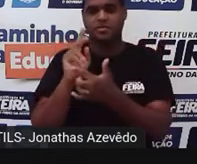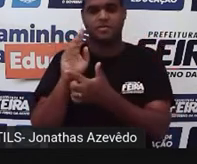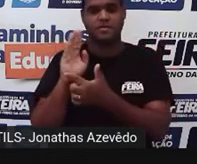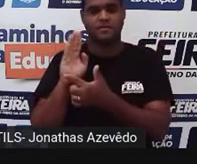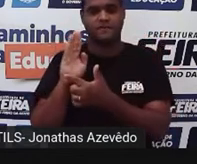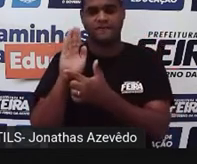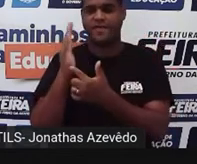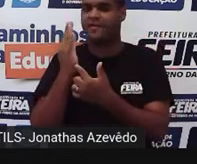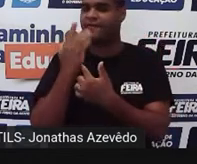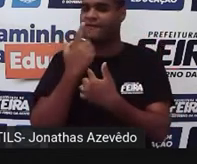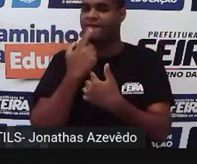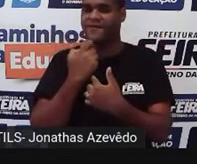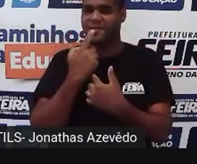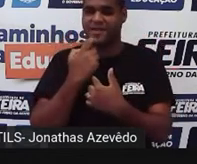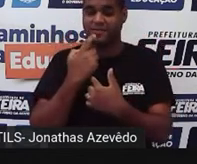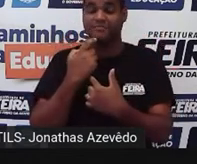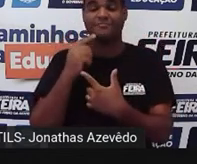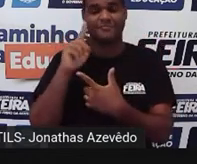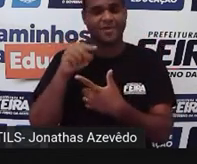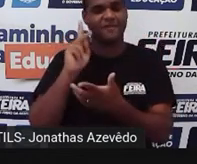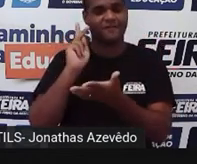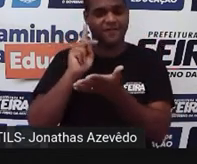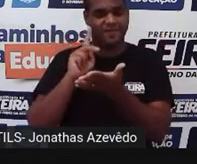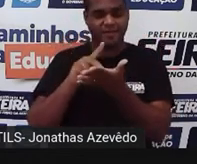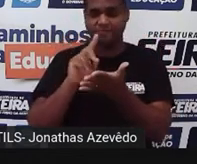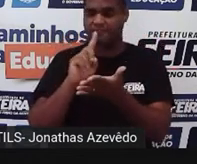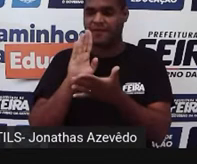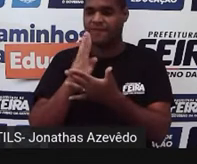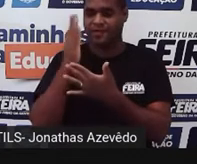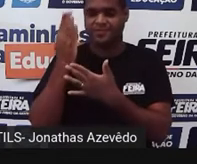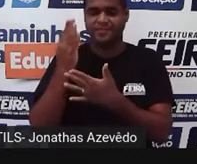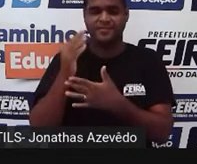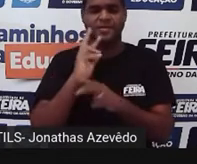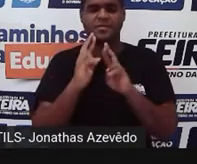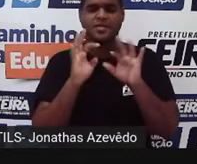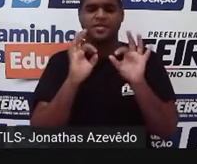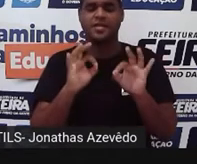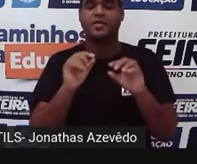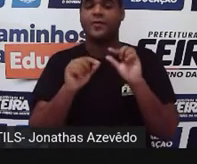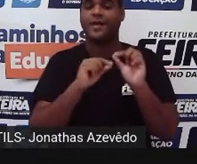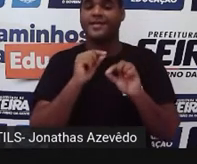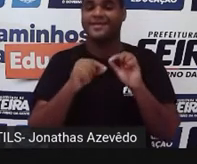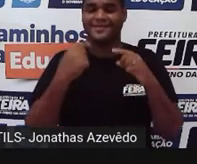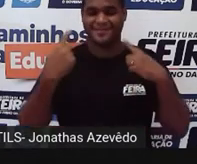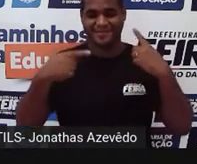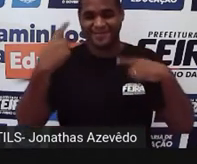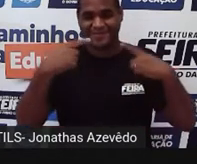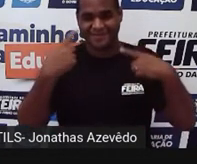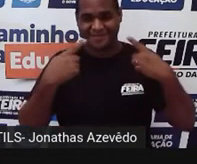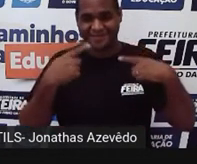vermelho que aparece na tela. Falso. Falso. Qual é a resposta correta? Um pouquinho de suspense.